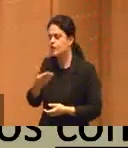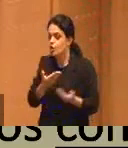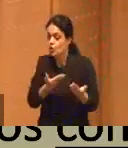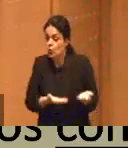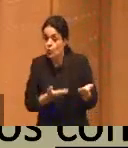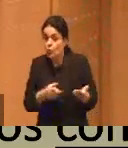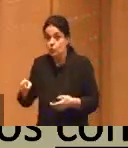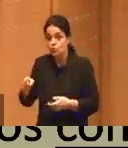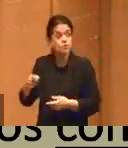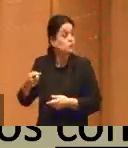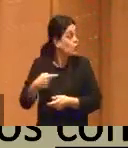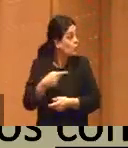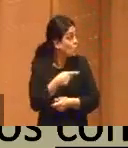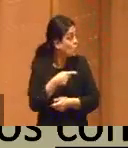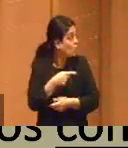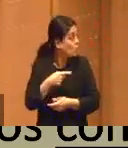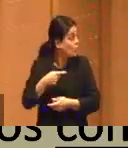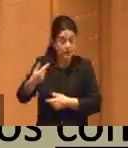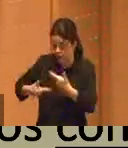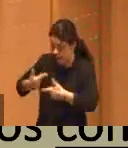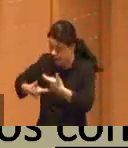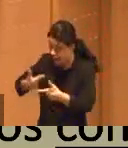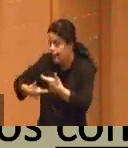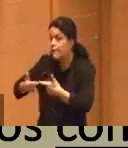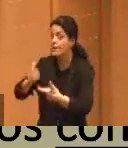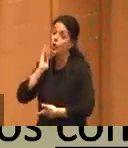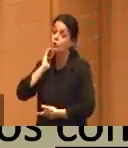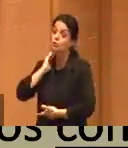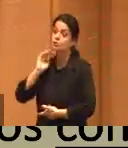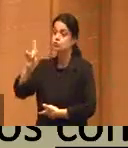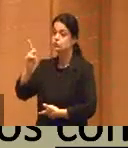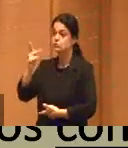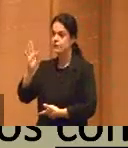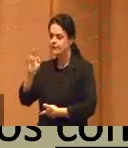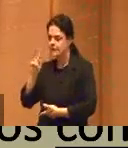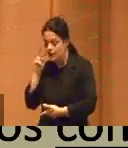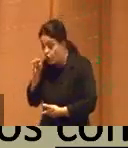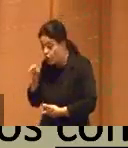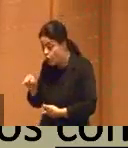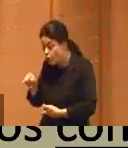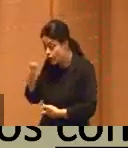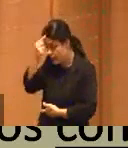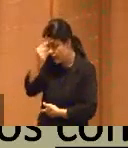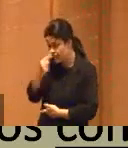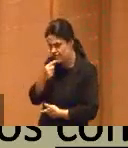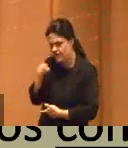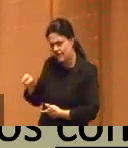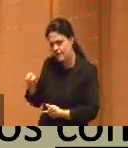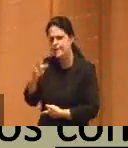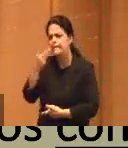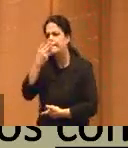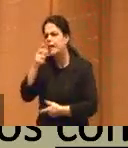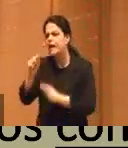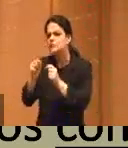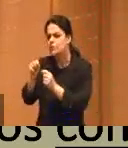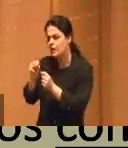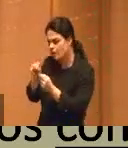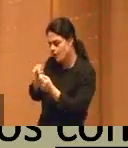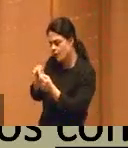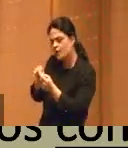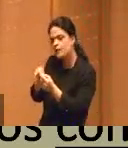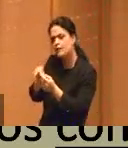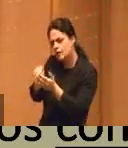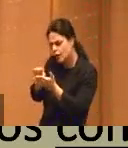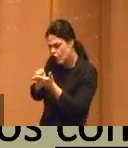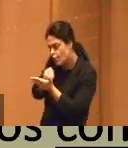metaforicamente representado por esse robô, você pode olhar essa figura e dizer que ele está colando do chat GPT, que nem aquele